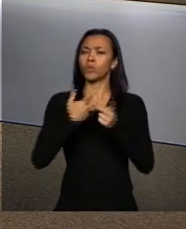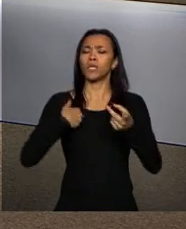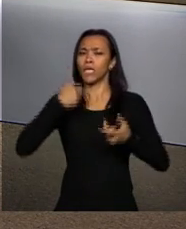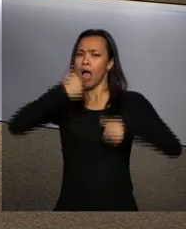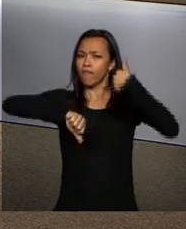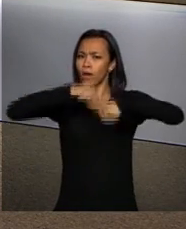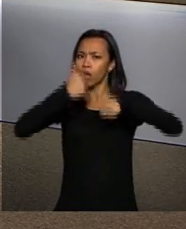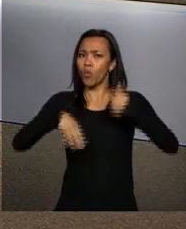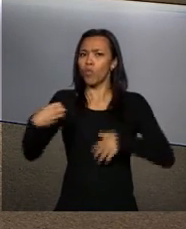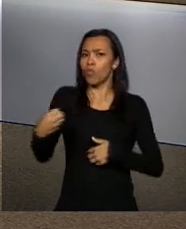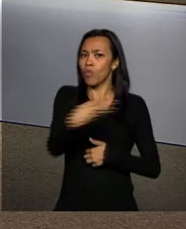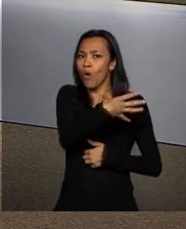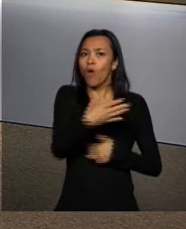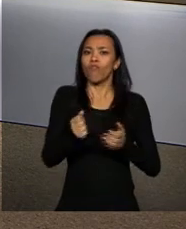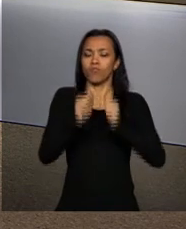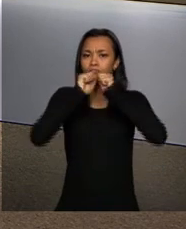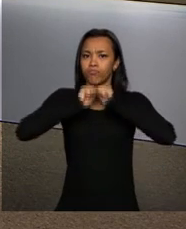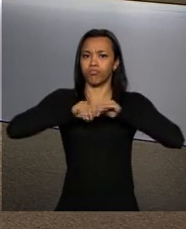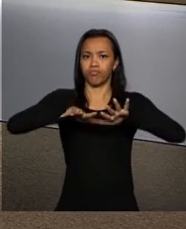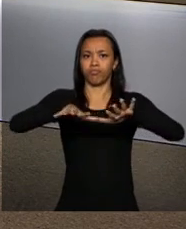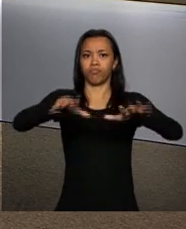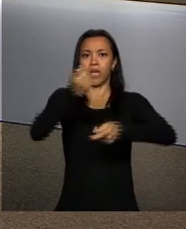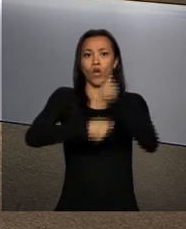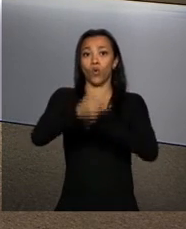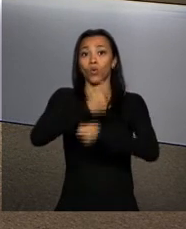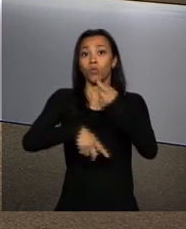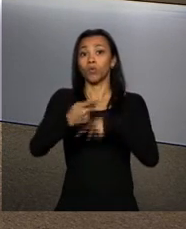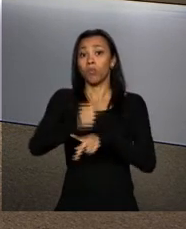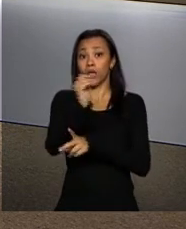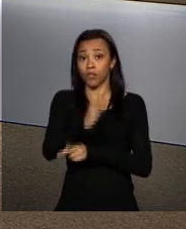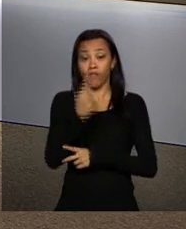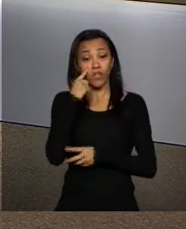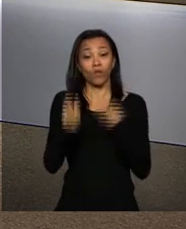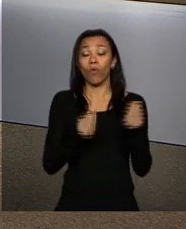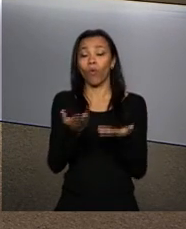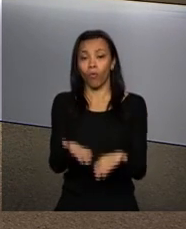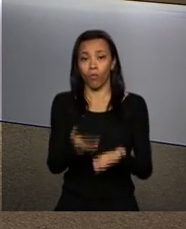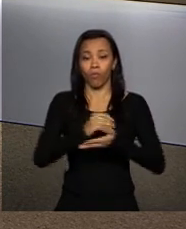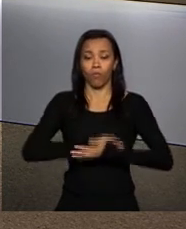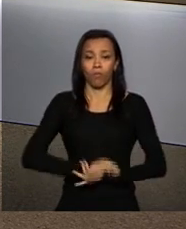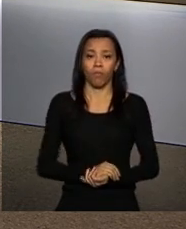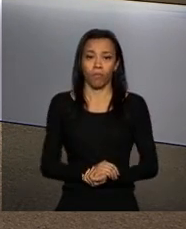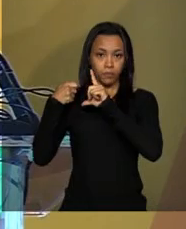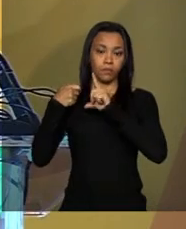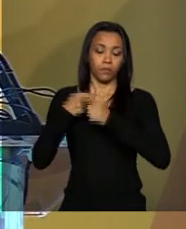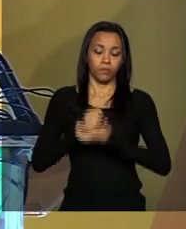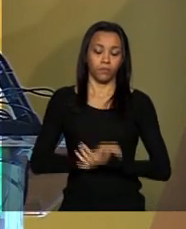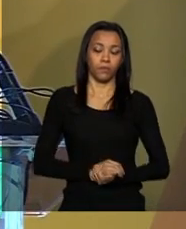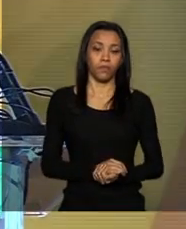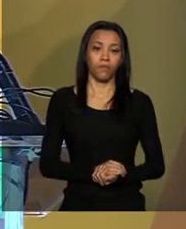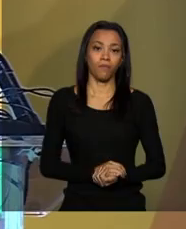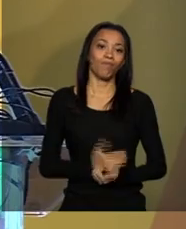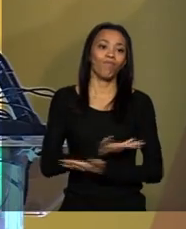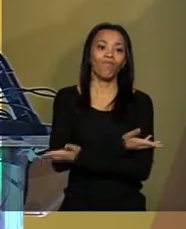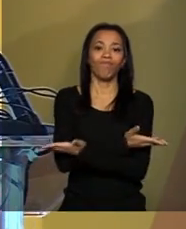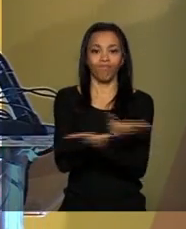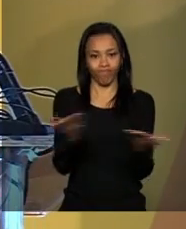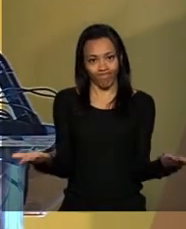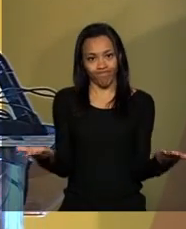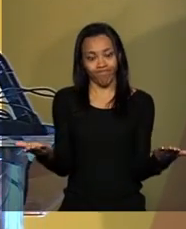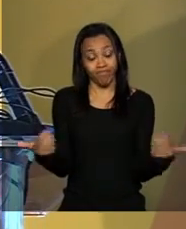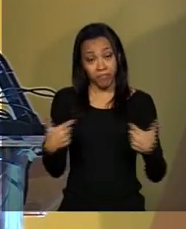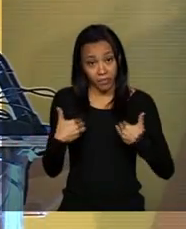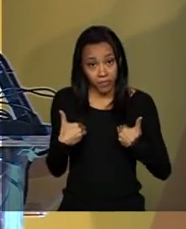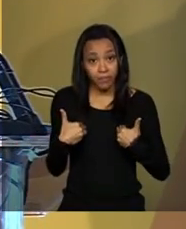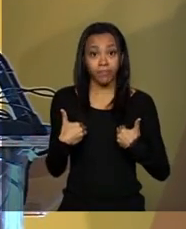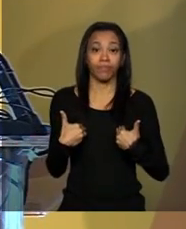balanço da nova fase de expansão da economia brasileira. Veja como foi. Senhoras e senhores, para mim